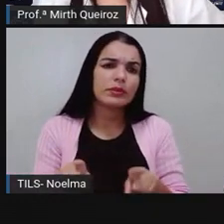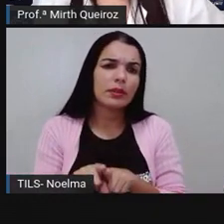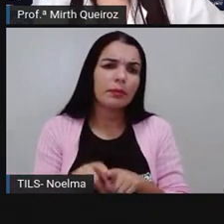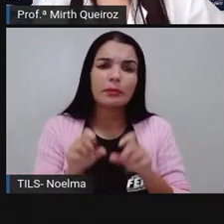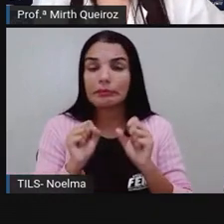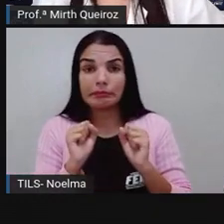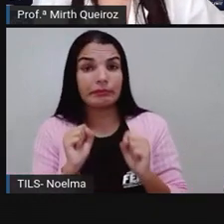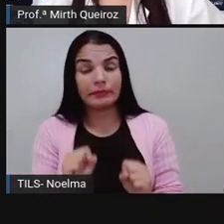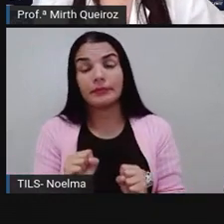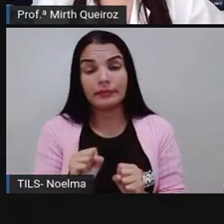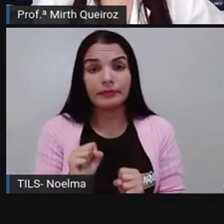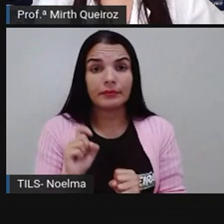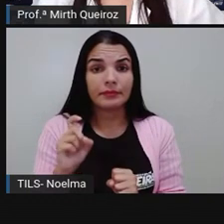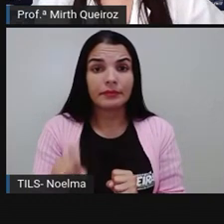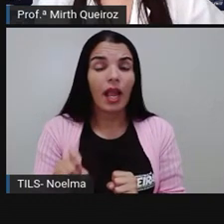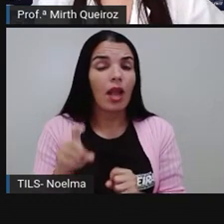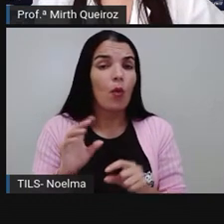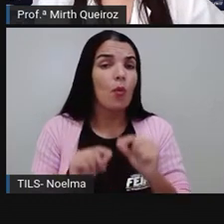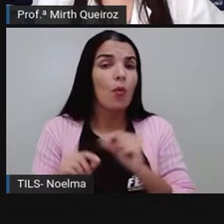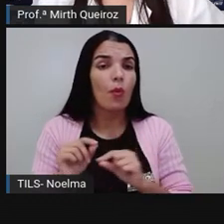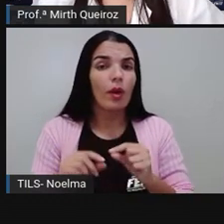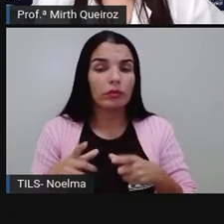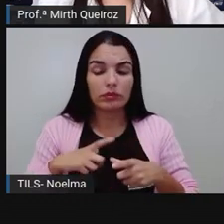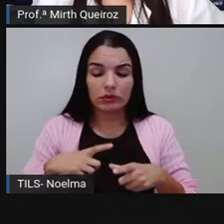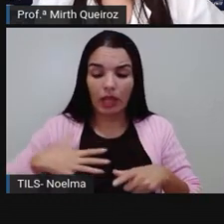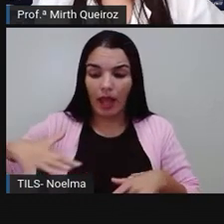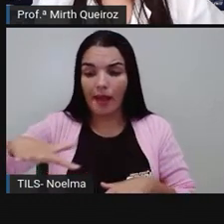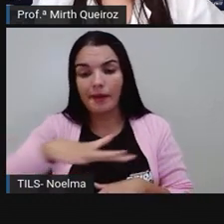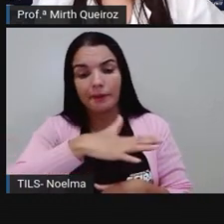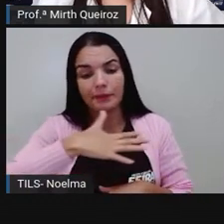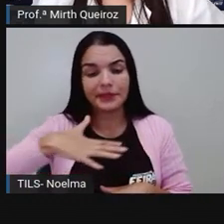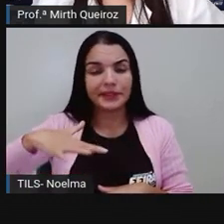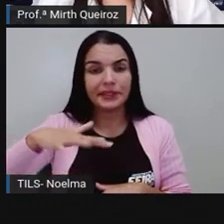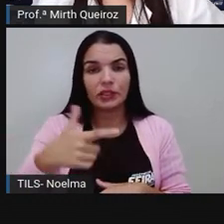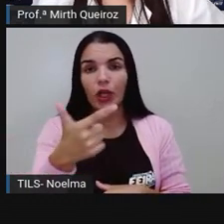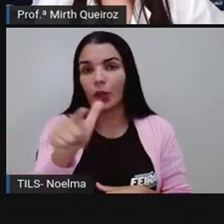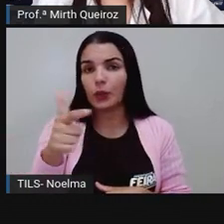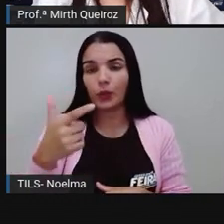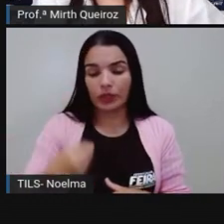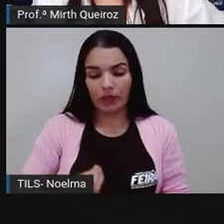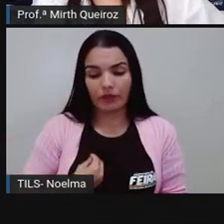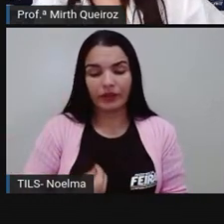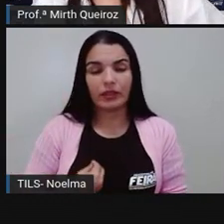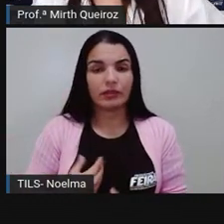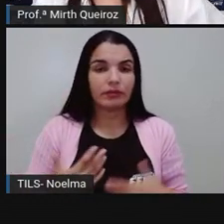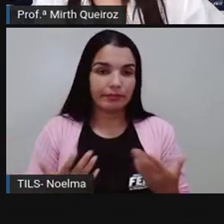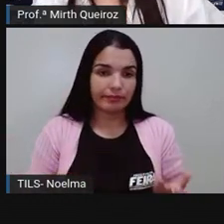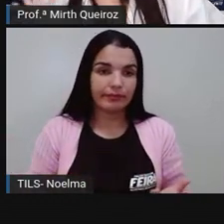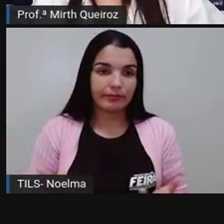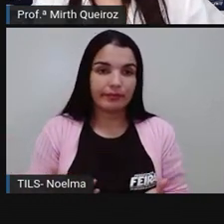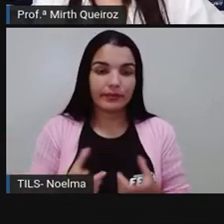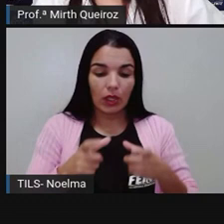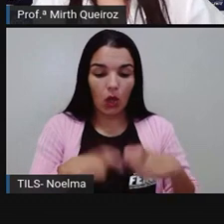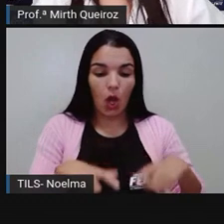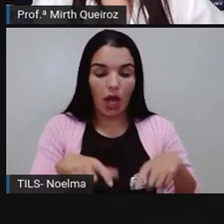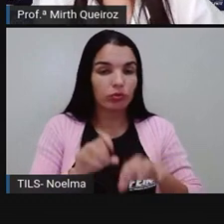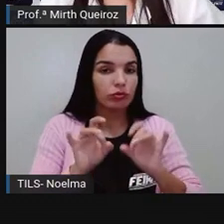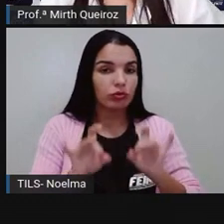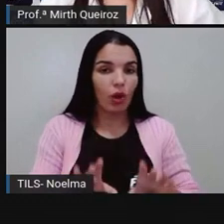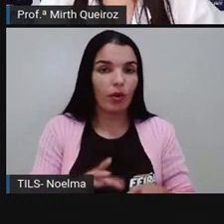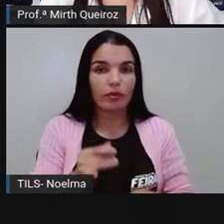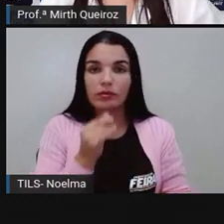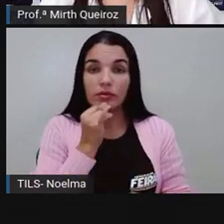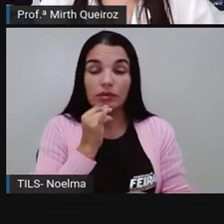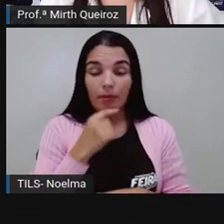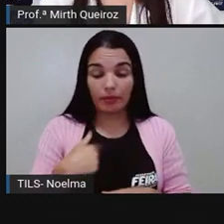tem seres vivos, né? Que vivem em ambiente abiótico, né? Que é um ambiente que não é uma vida, é um local. É o caso